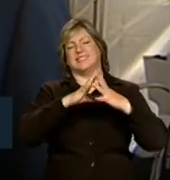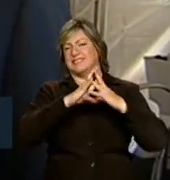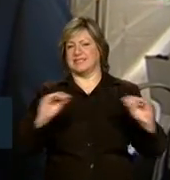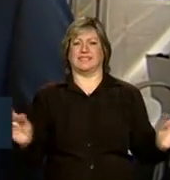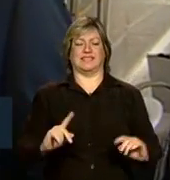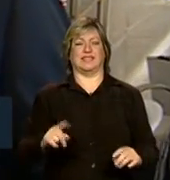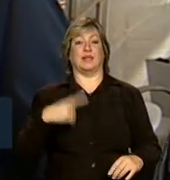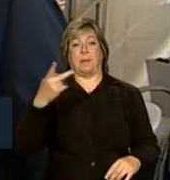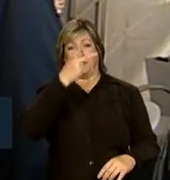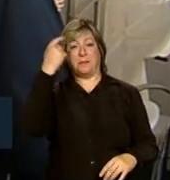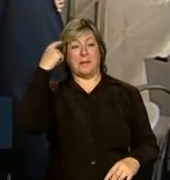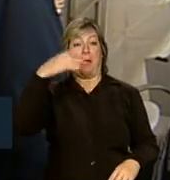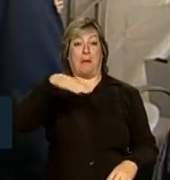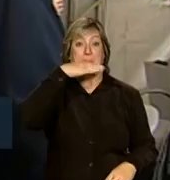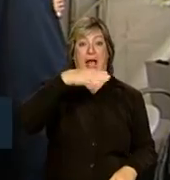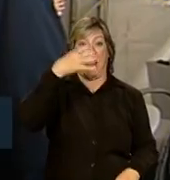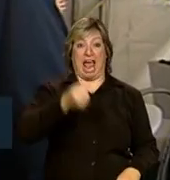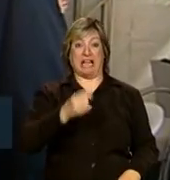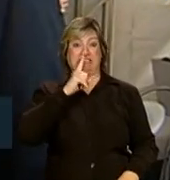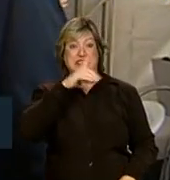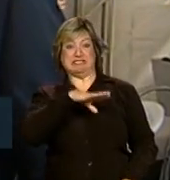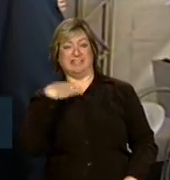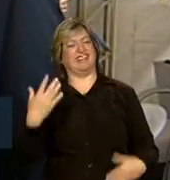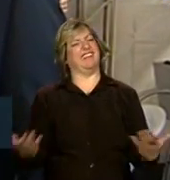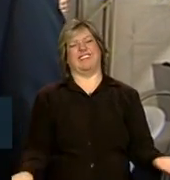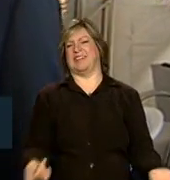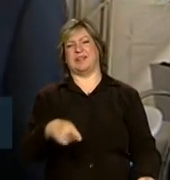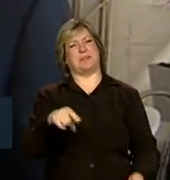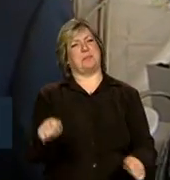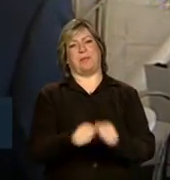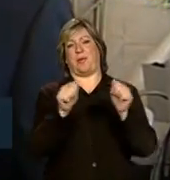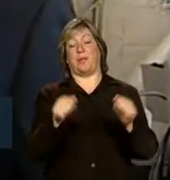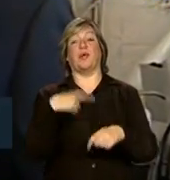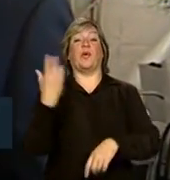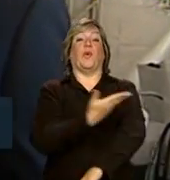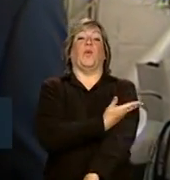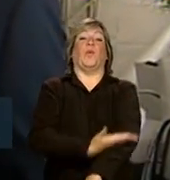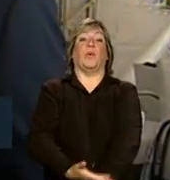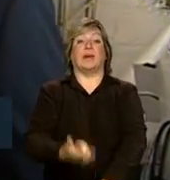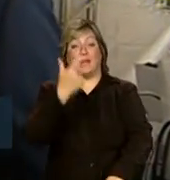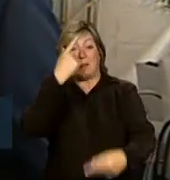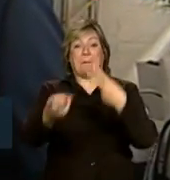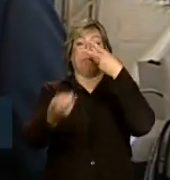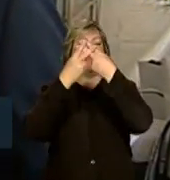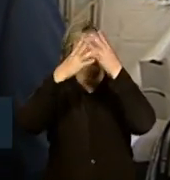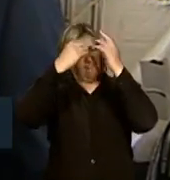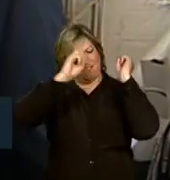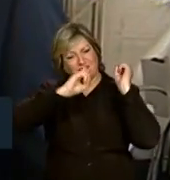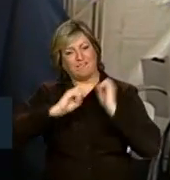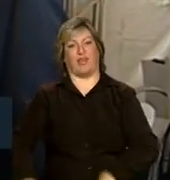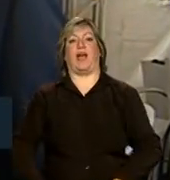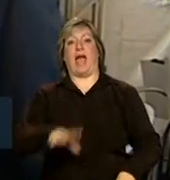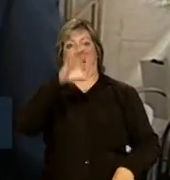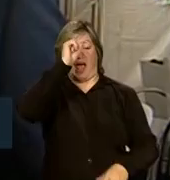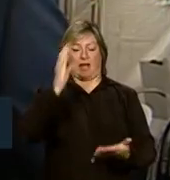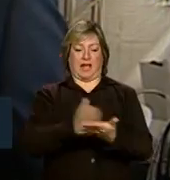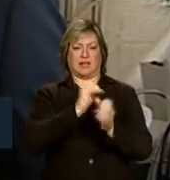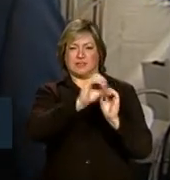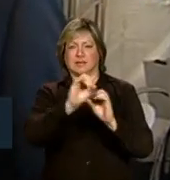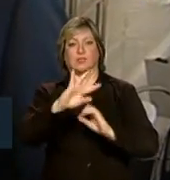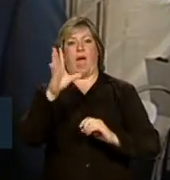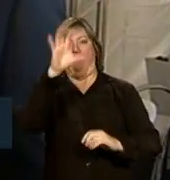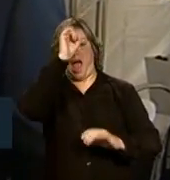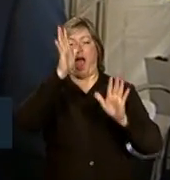aquela coisa de manga com leite, que manga com leite mata. Isso não existe. Mas são tradições antigas que a precisa superar. A coisa é cultural, com a cartilha, vamos dar